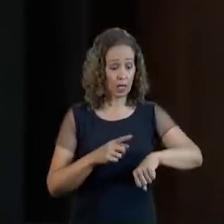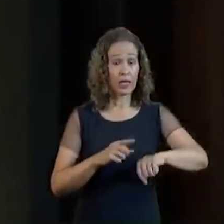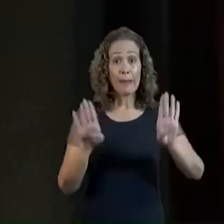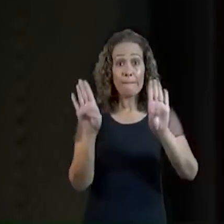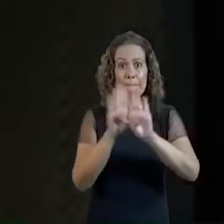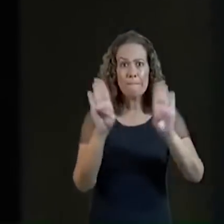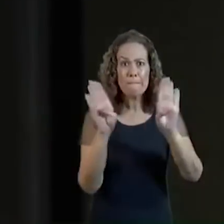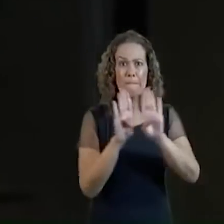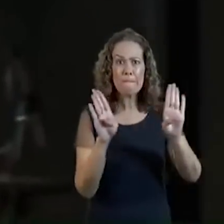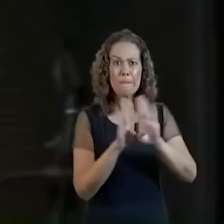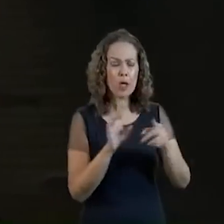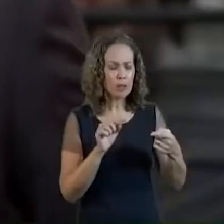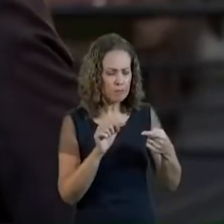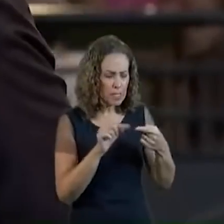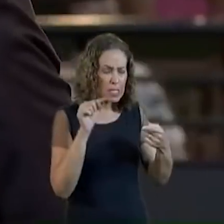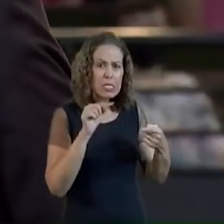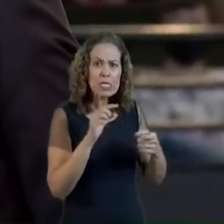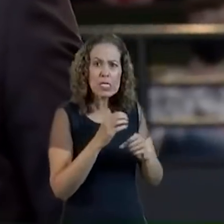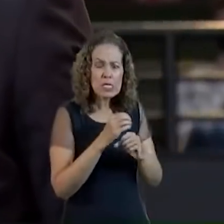Você é doido?